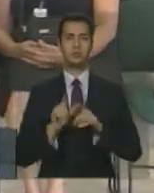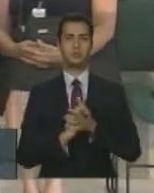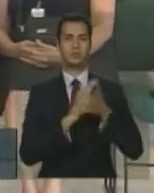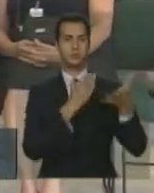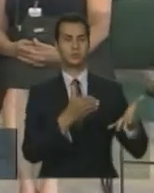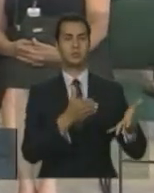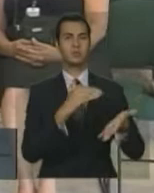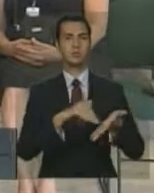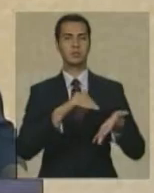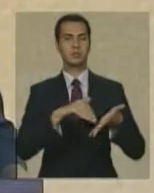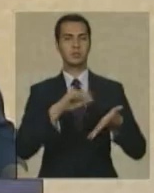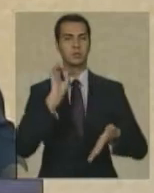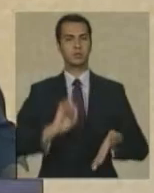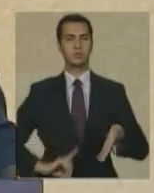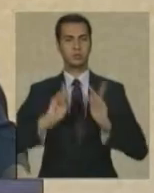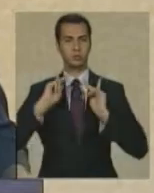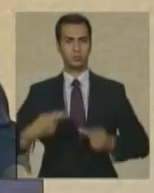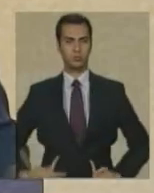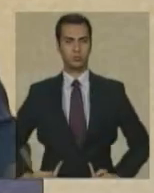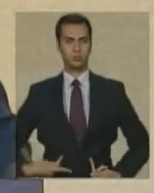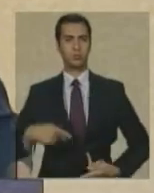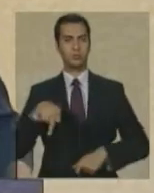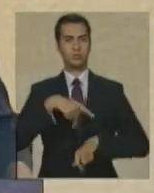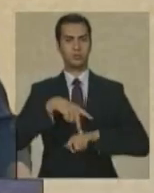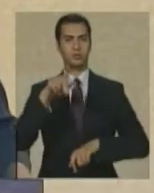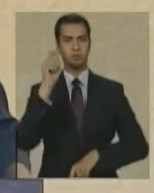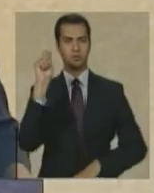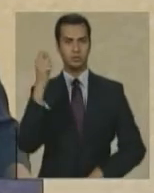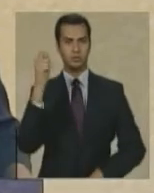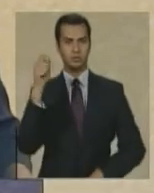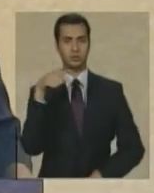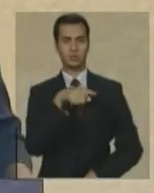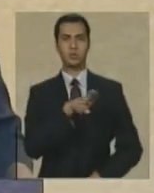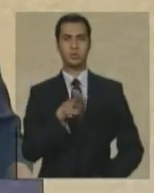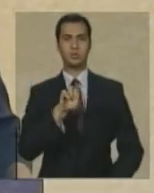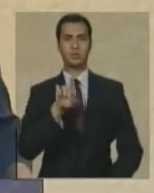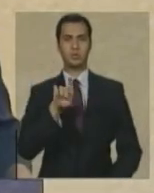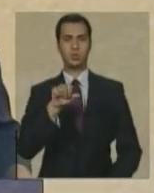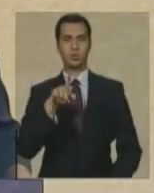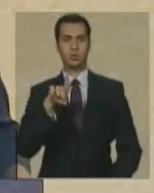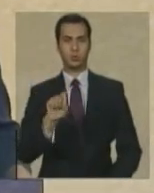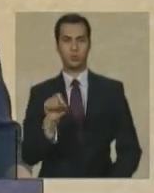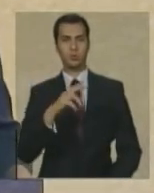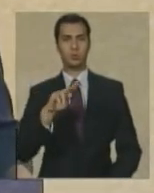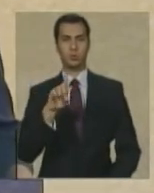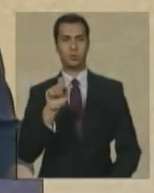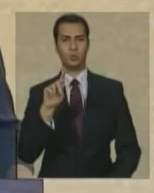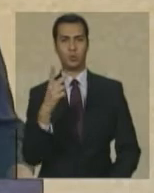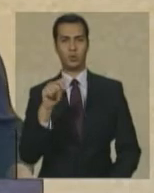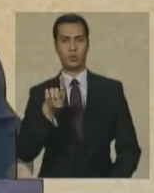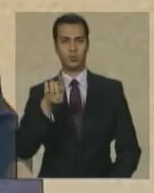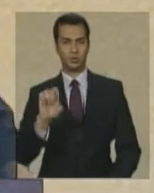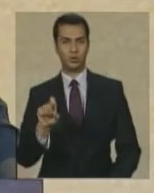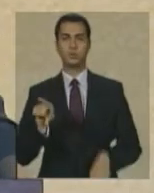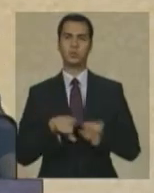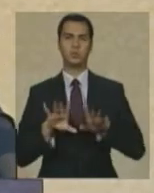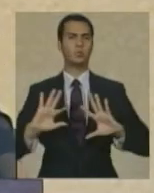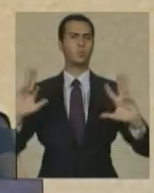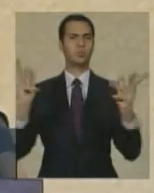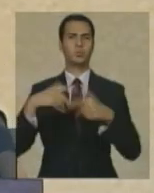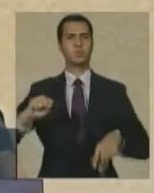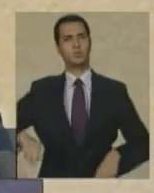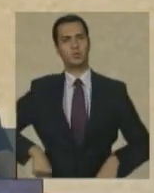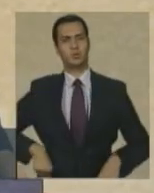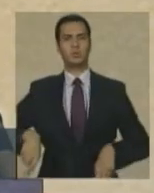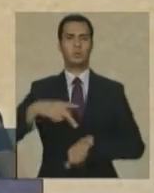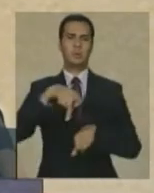Senhor Eduardo do Raude por meio de quem cumprimento as autoridades estrangeiras aqui presentes